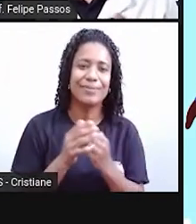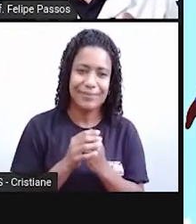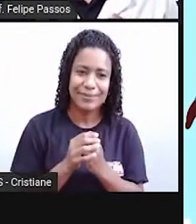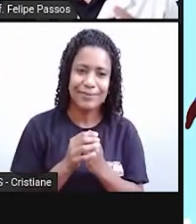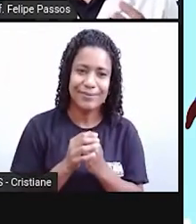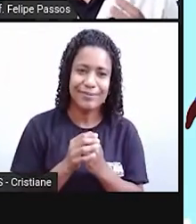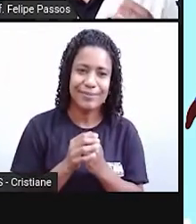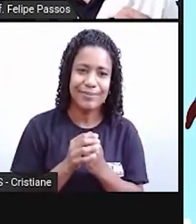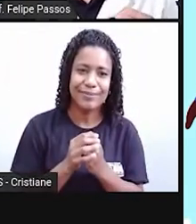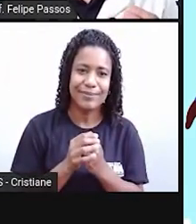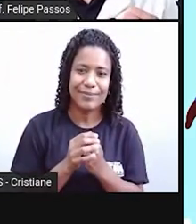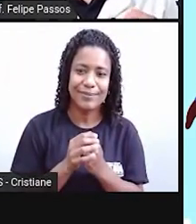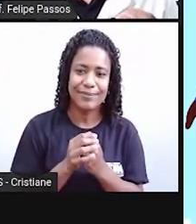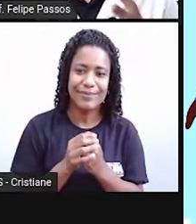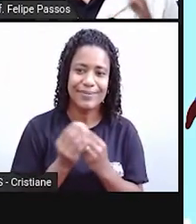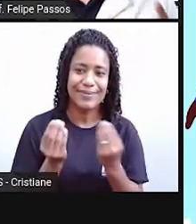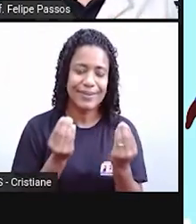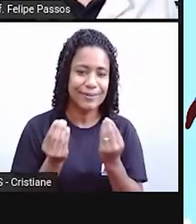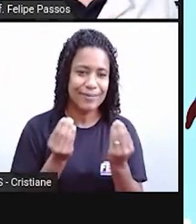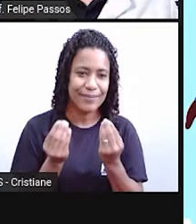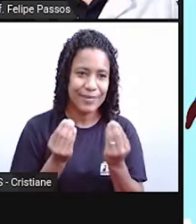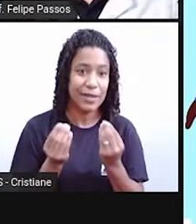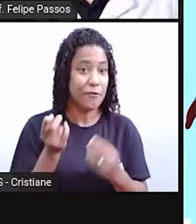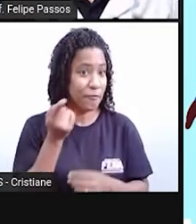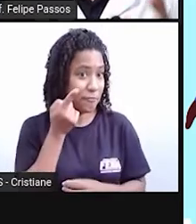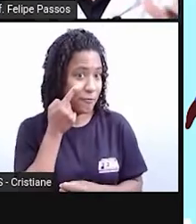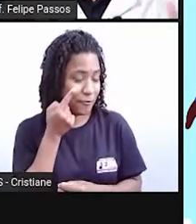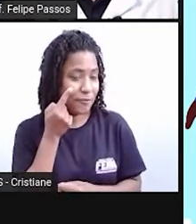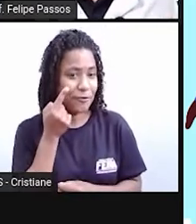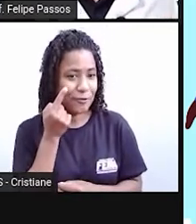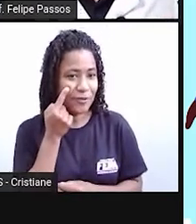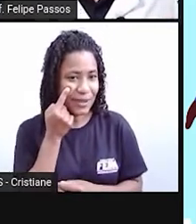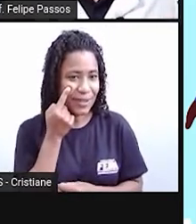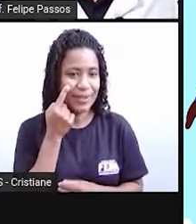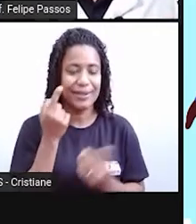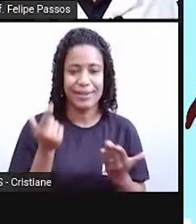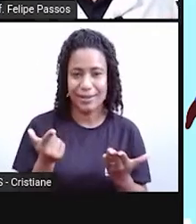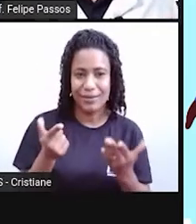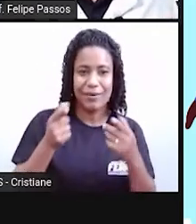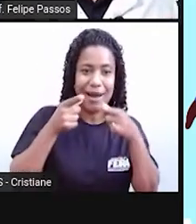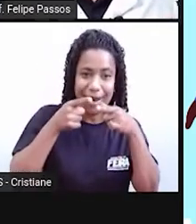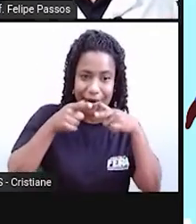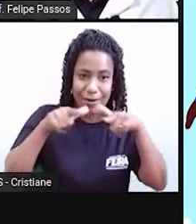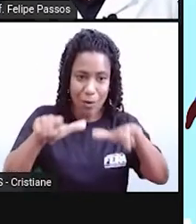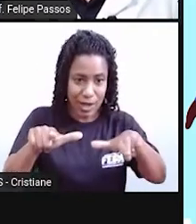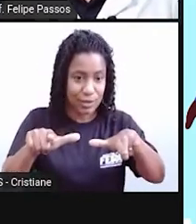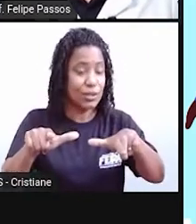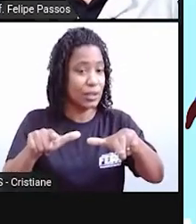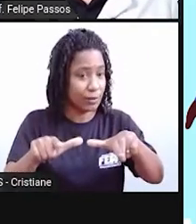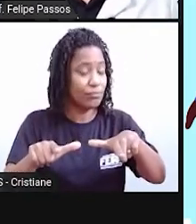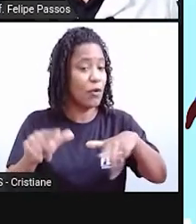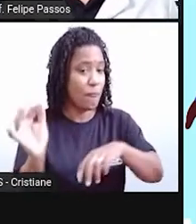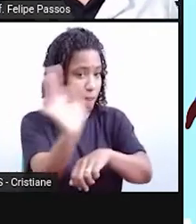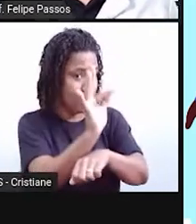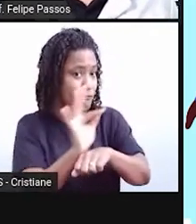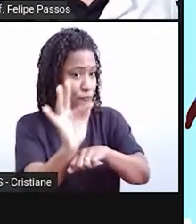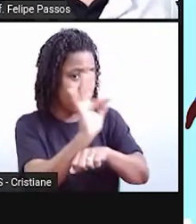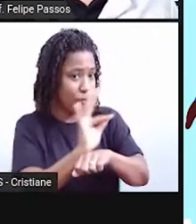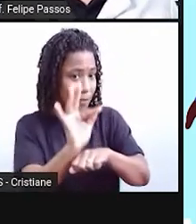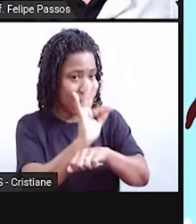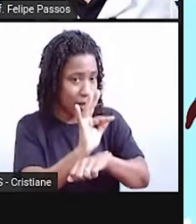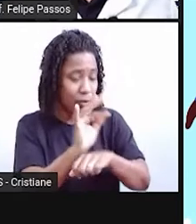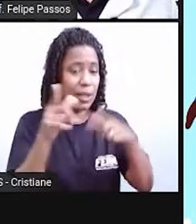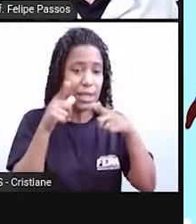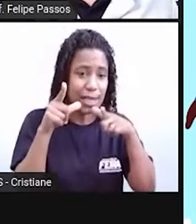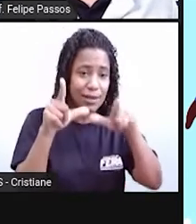Só uma... Como é que eu digo assim? Uma observação. Existe uma linguagem que é a linguagem culta e existe uma linguagem coloquial.